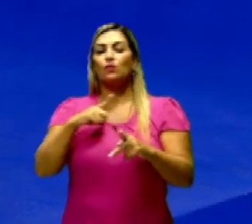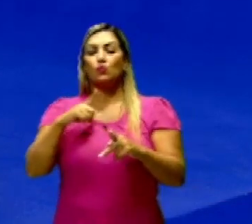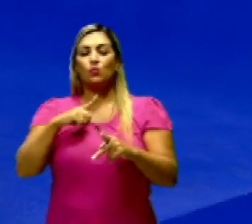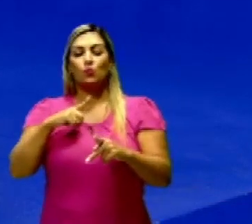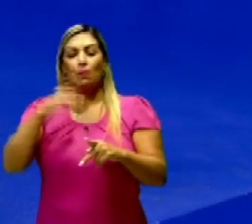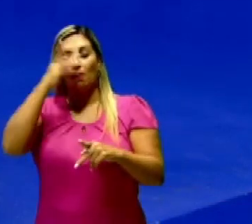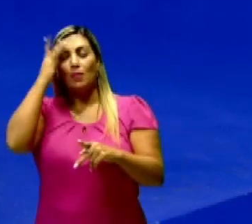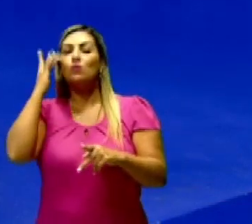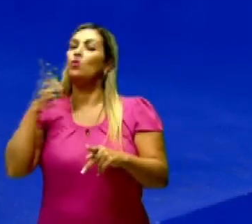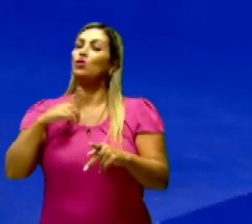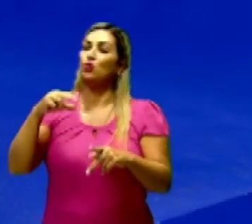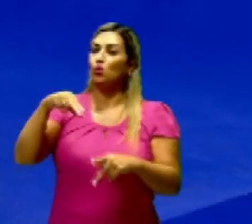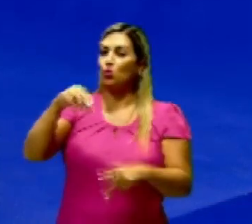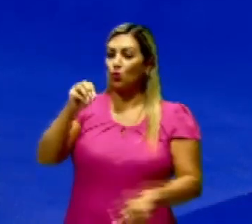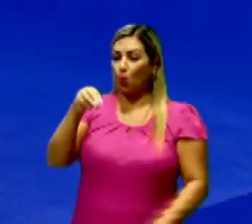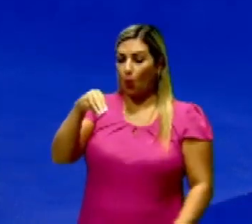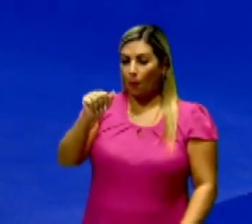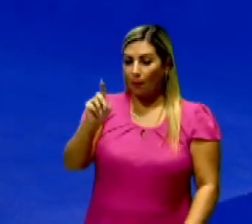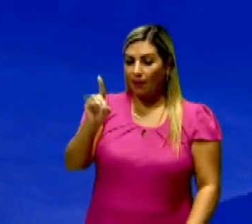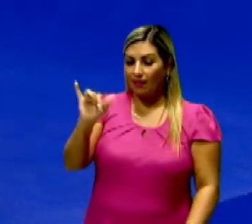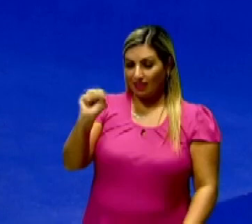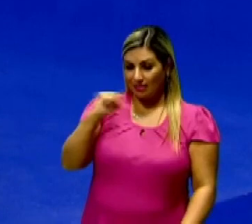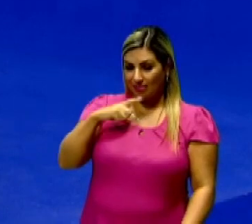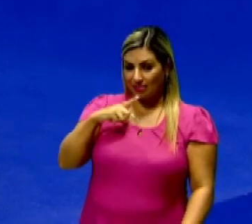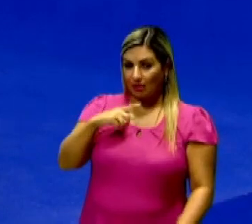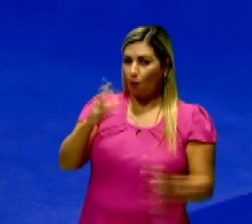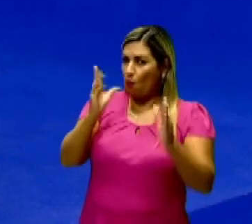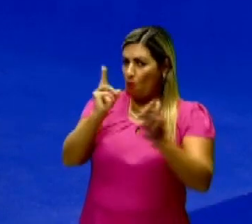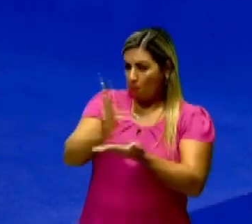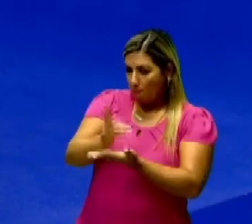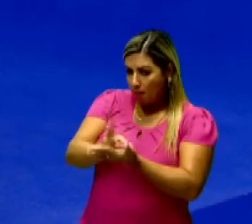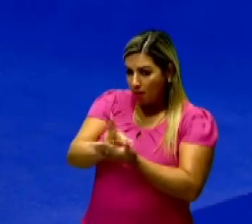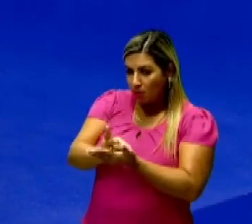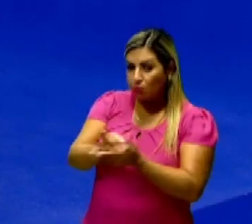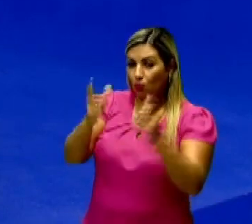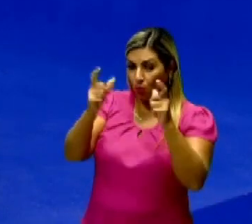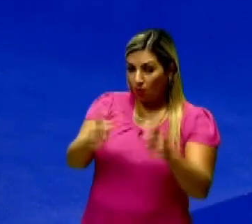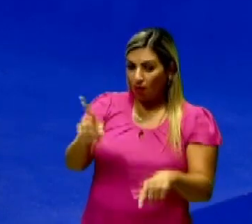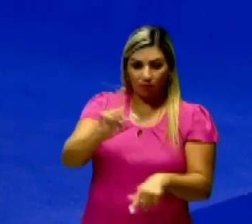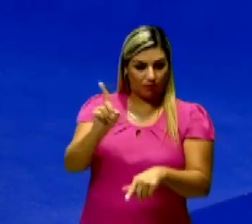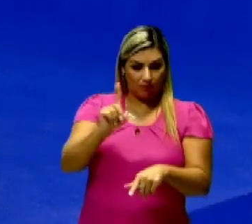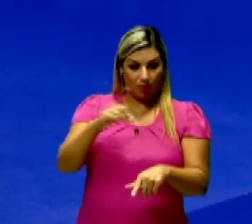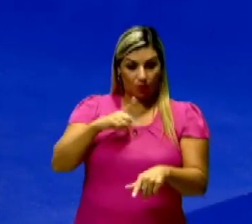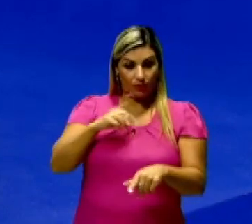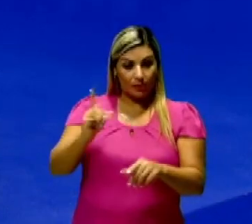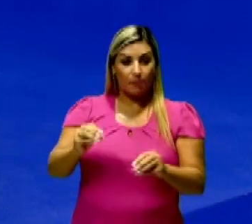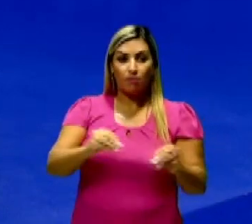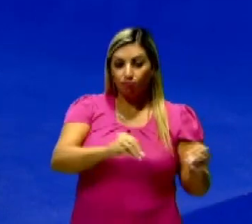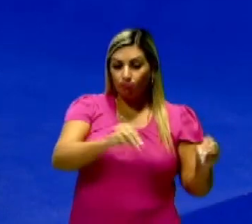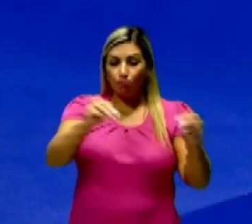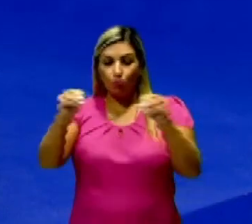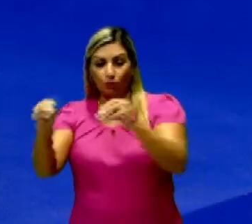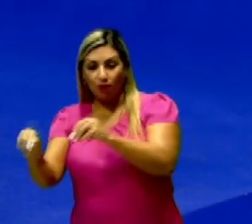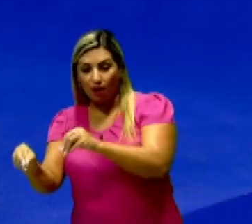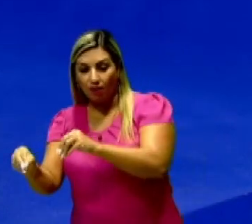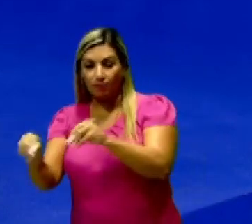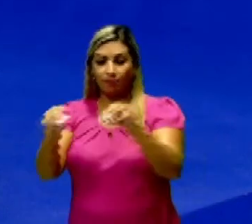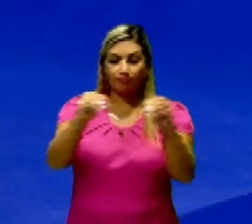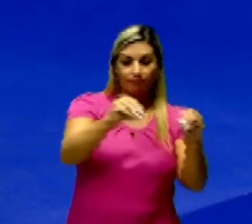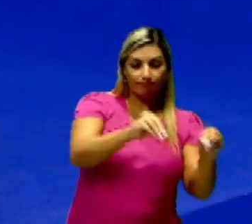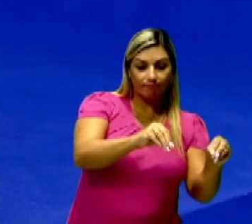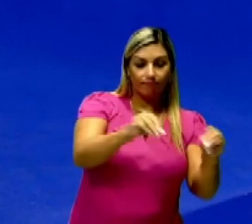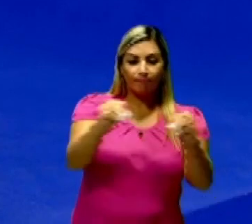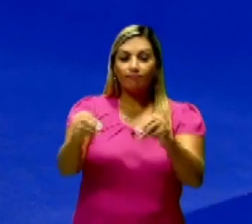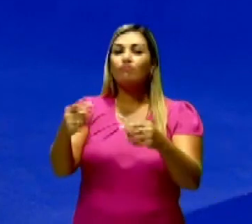nômades, ou seja, povos que não fixavam um mesmo território. Eles sempre migravam. E eles sempre migravam de